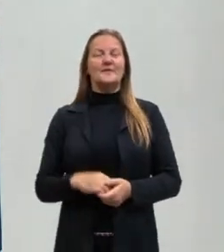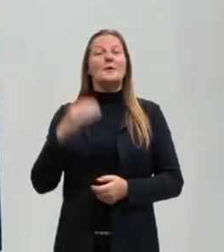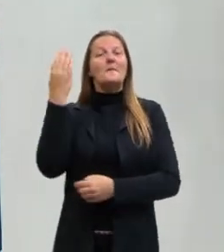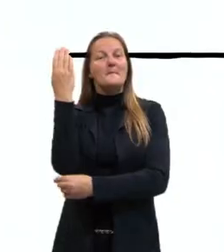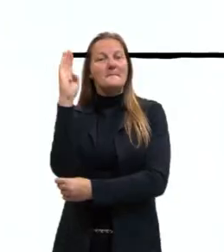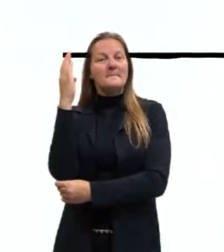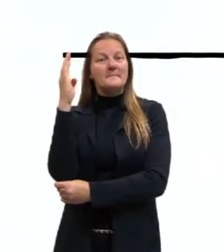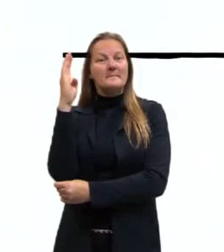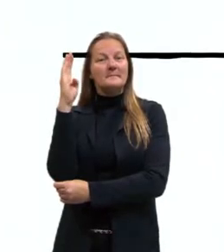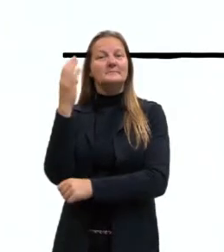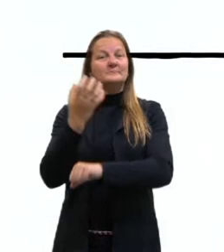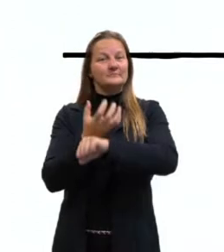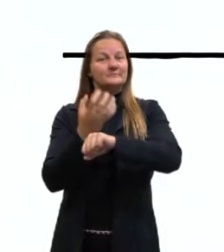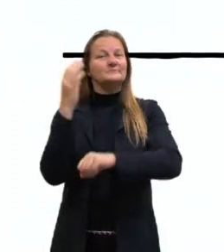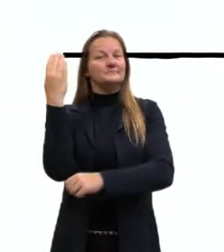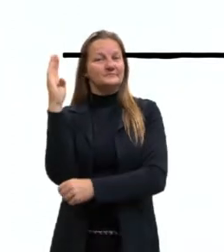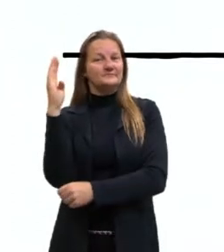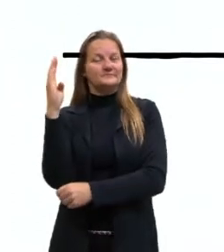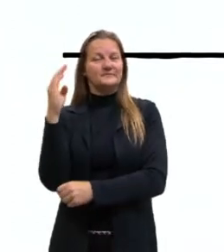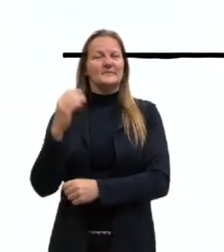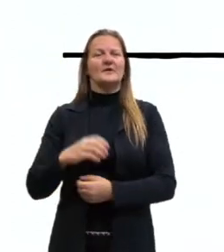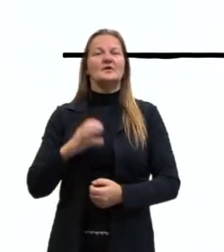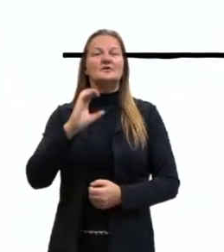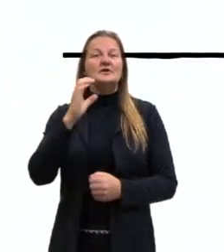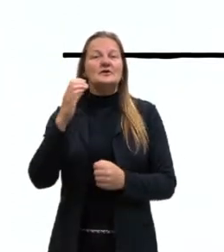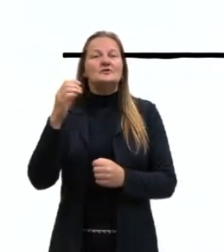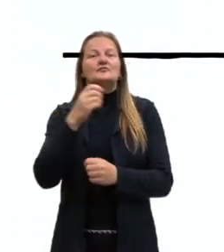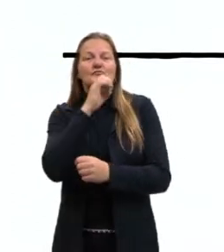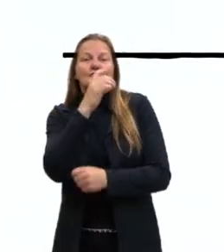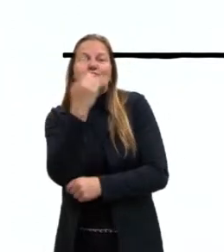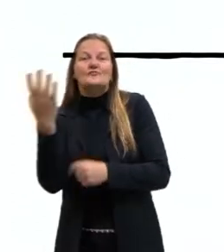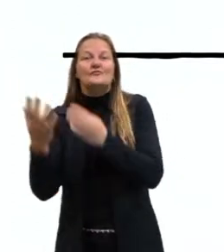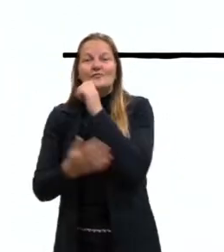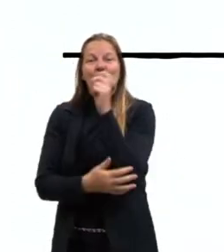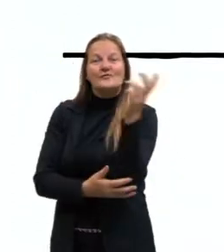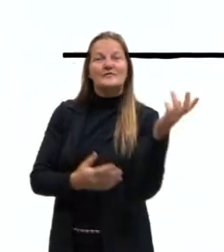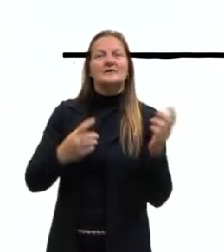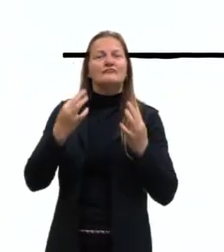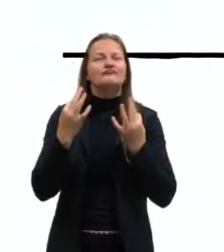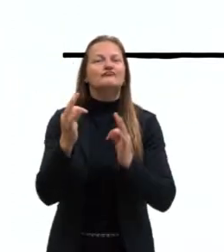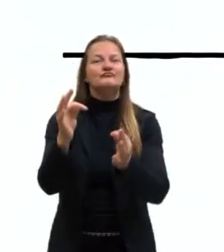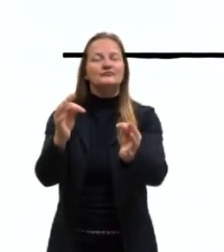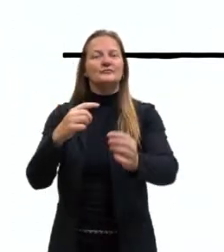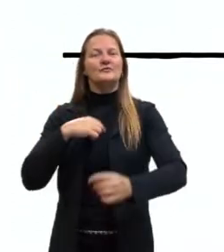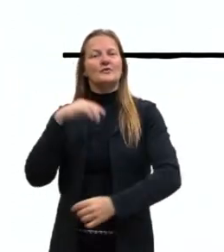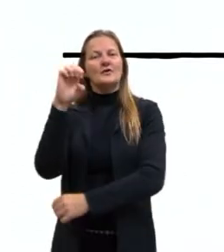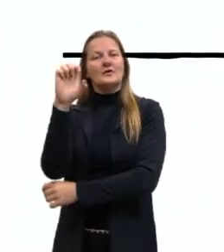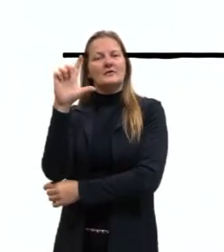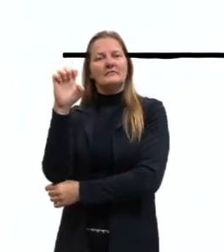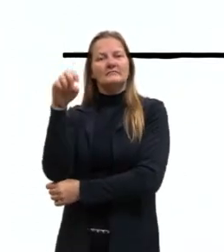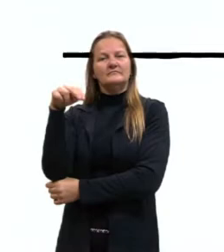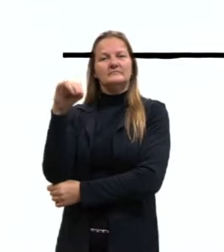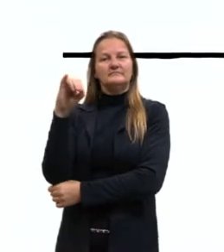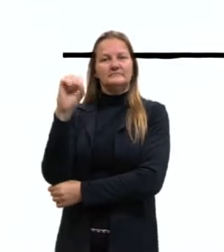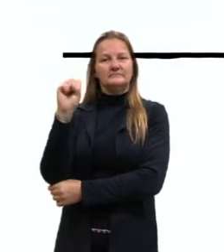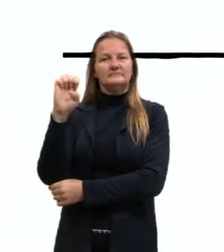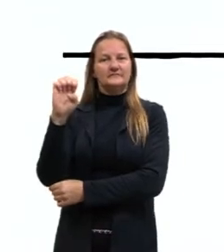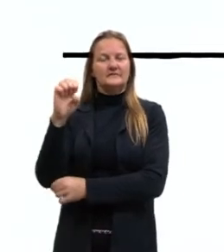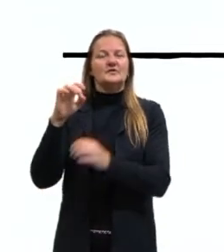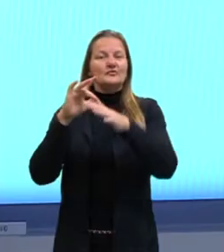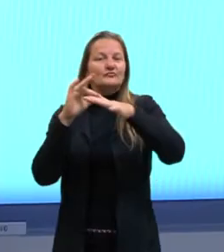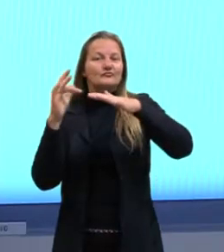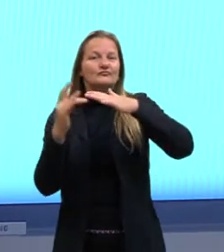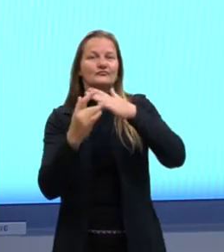Biologia, Ciências da Natureza e Suas Tecnologias. Eu me chamo Helenise Pereira, estão aqui as minhas redes